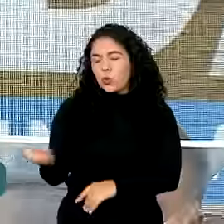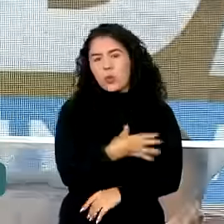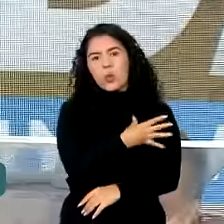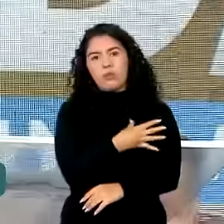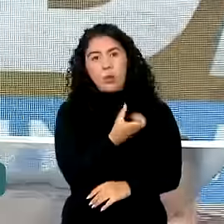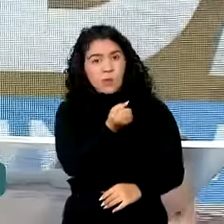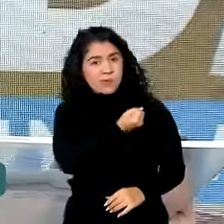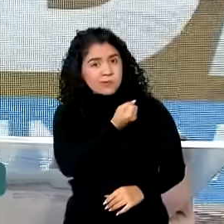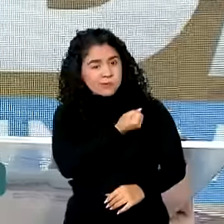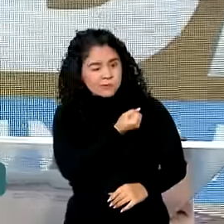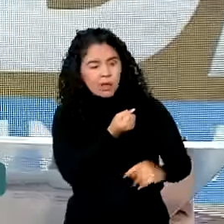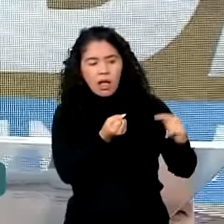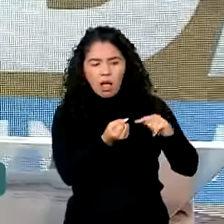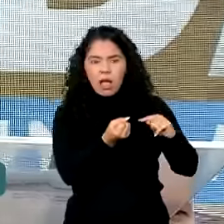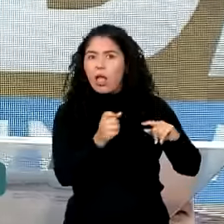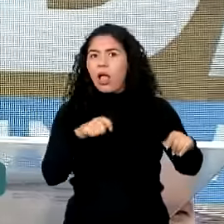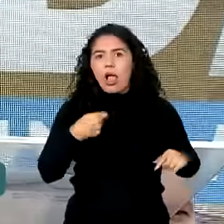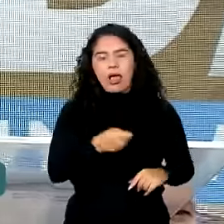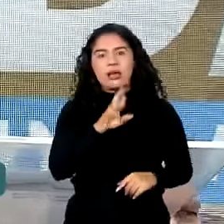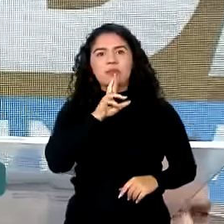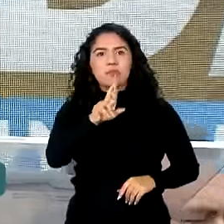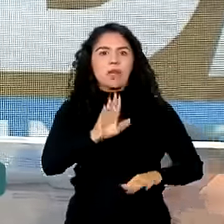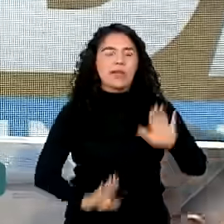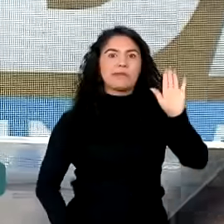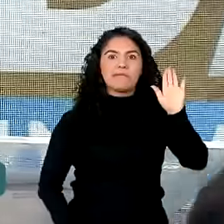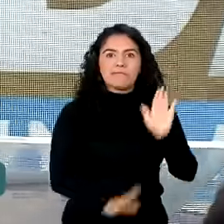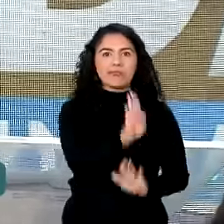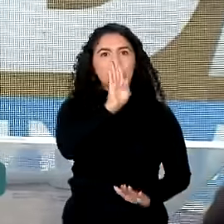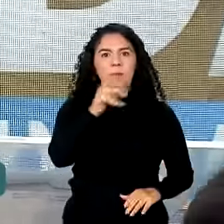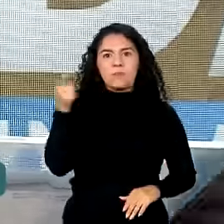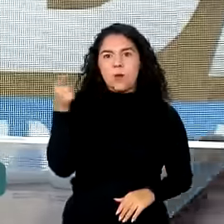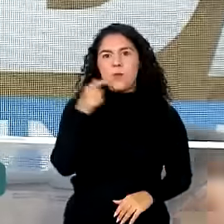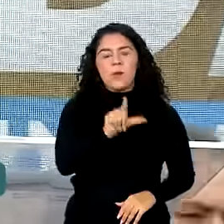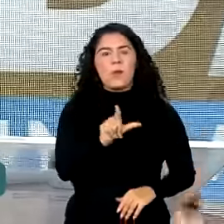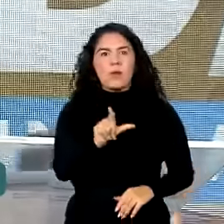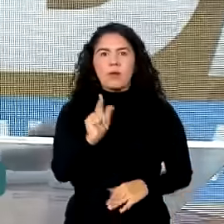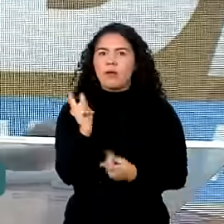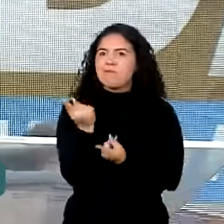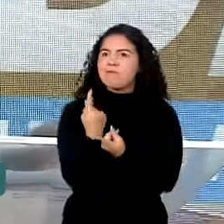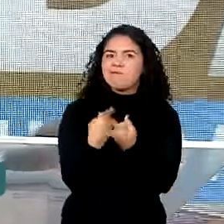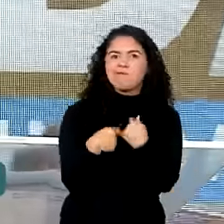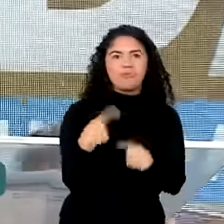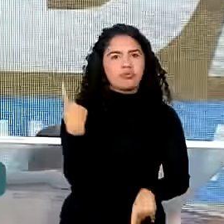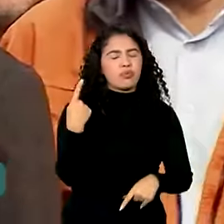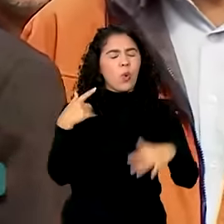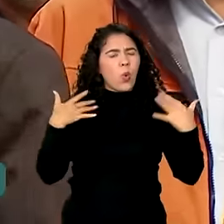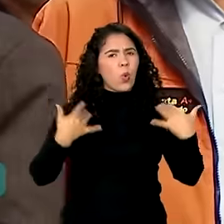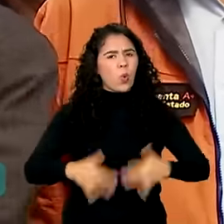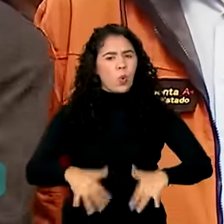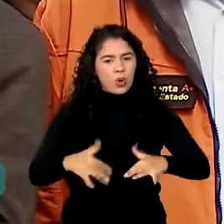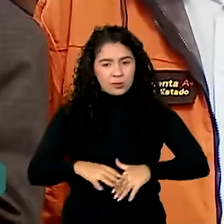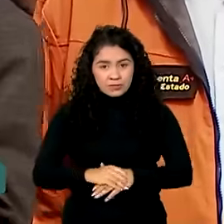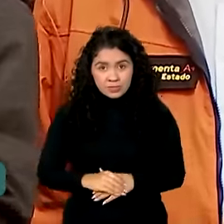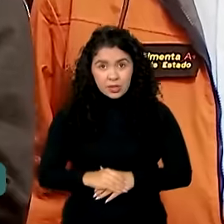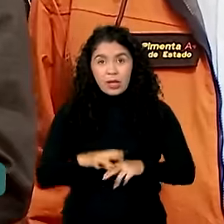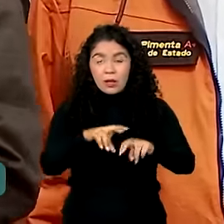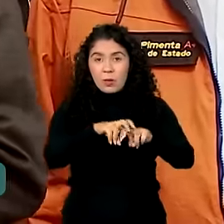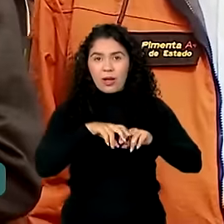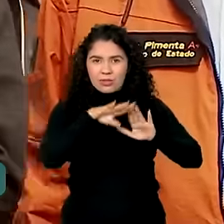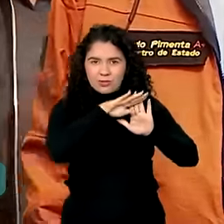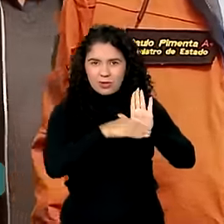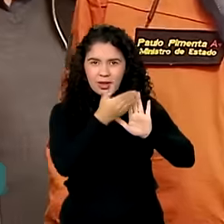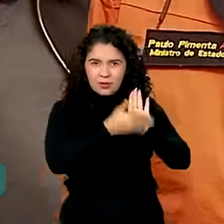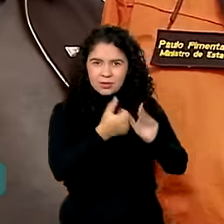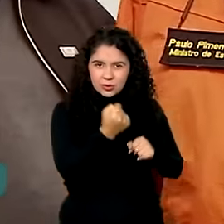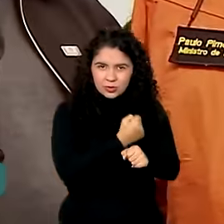números, presidente, são recordes que o senhor está batendo, superando, presidente, o senhor mesmo. Além do Minha Casa Minha Vida,